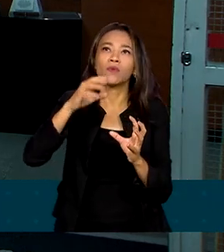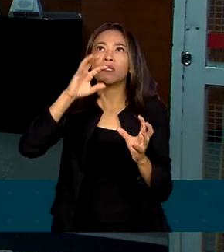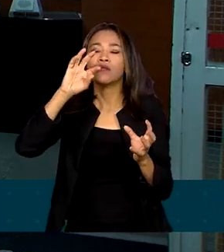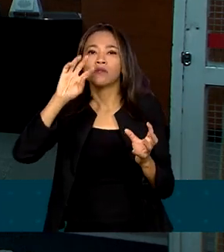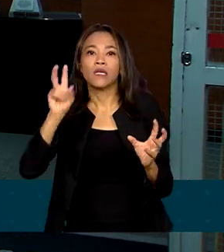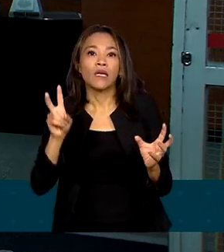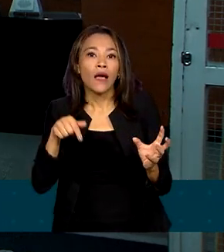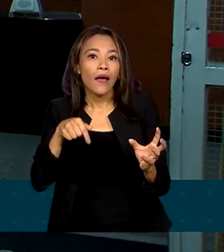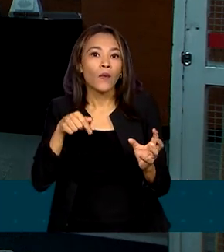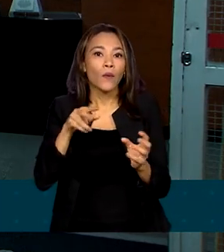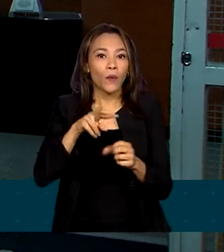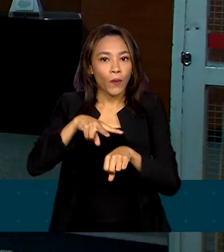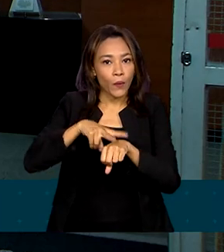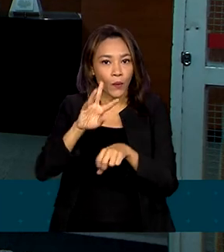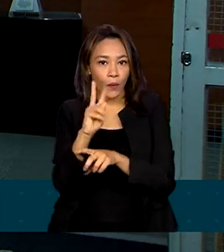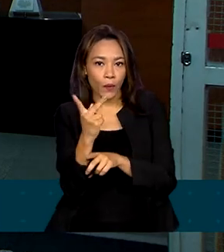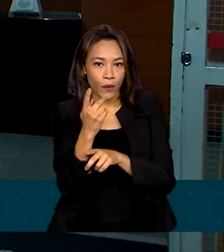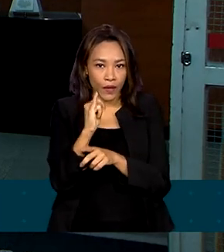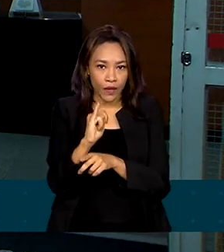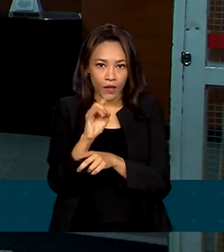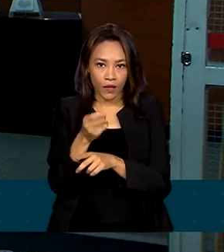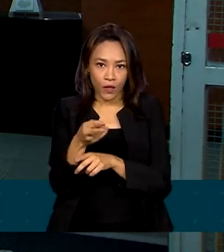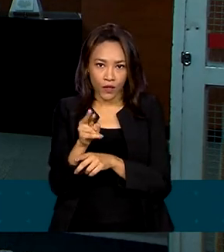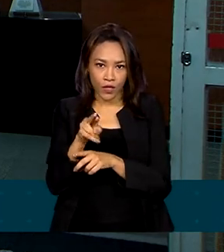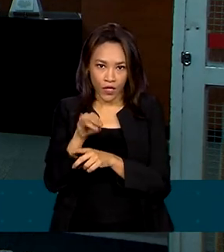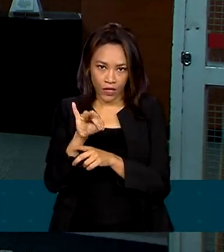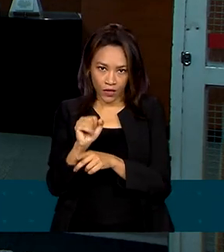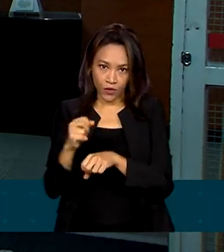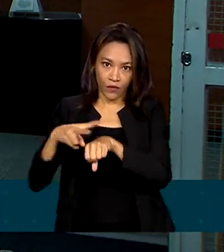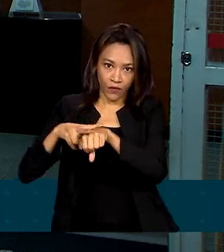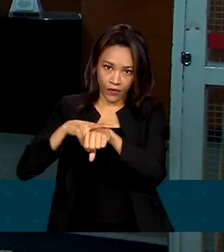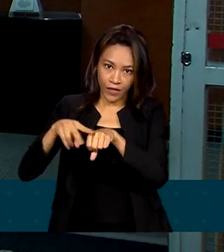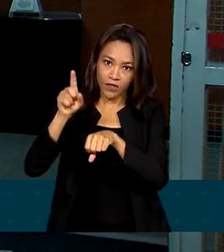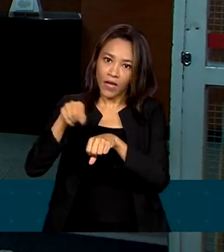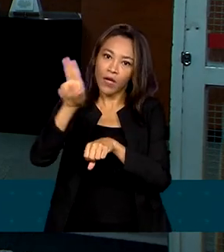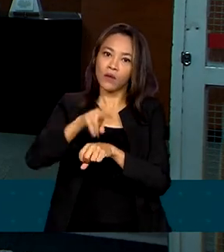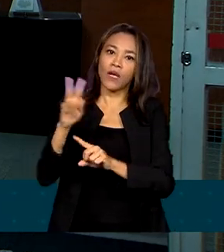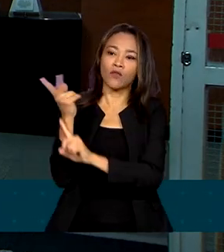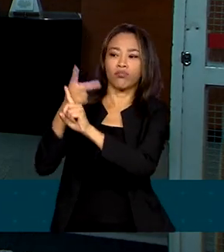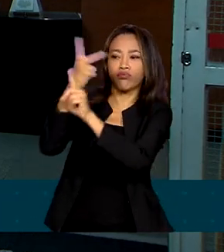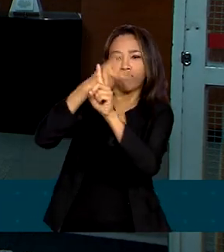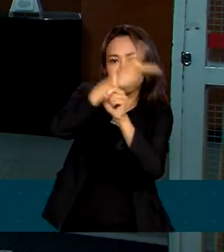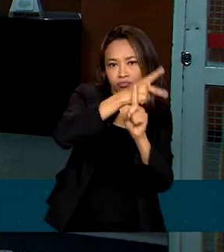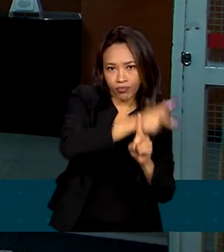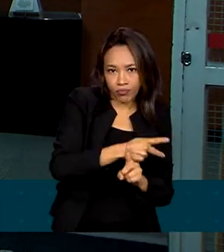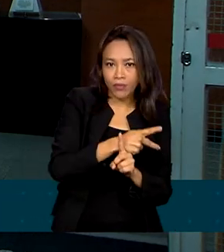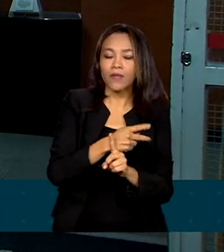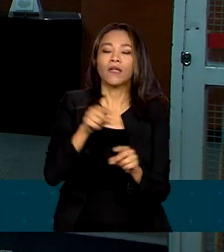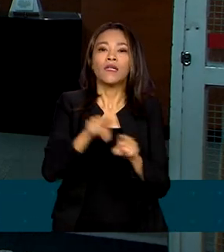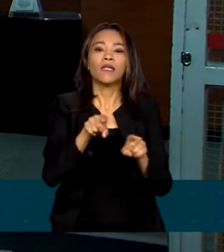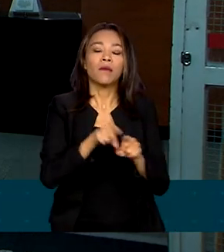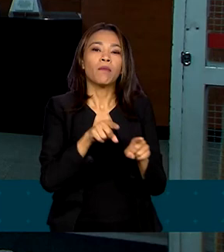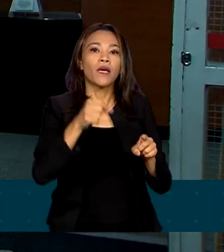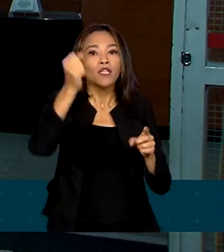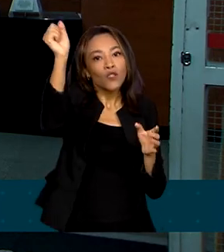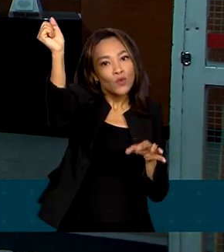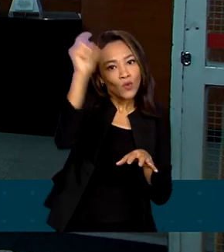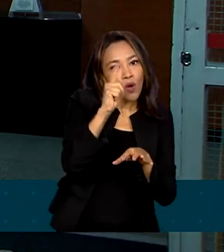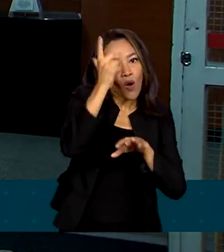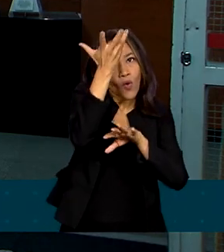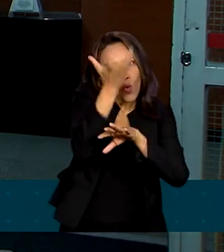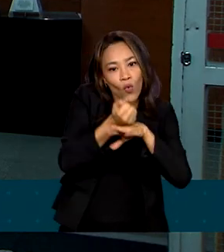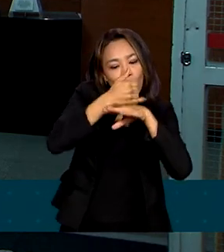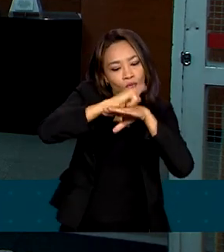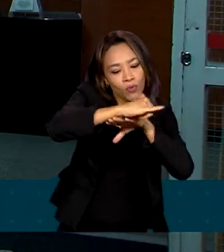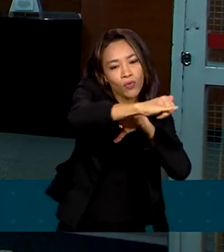é produzido a partir de fontes renováveis, como a energia eólica e solar. Por isso, segundo o governo, o Brasil poderá se